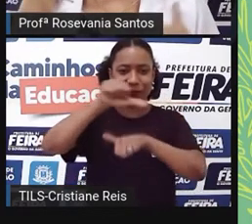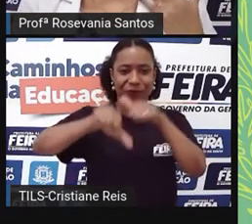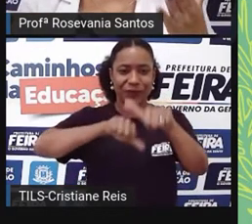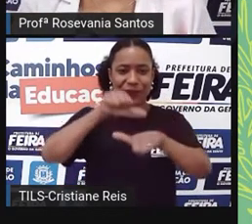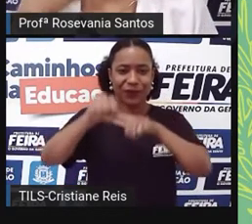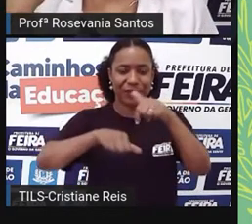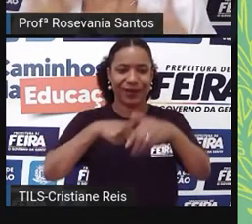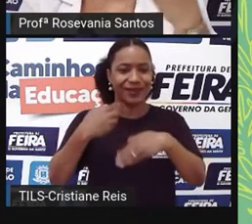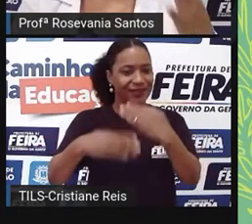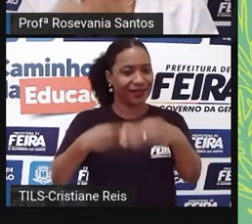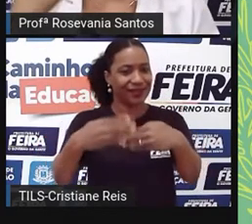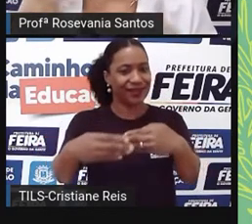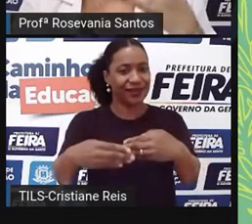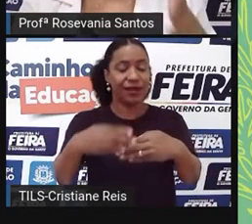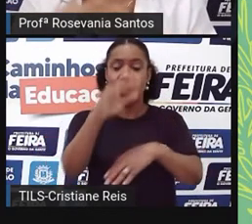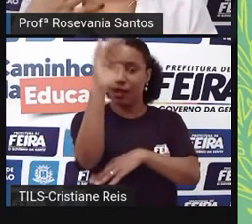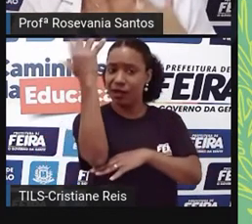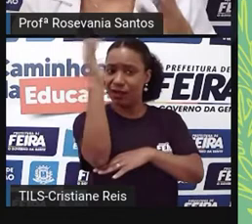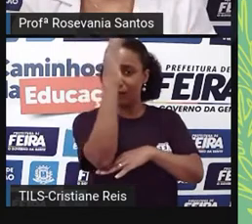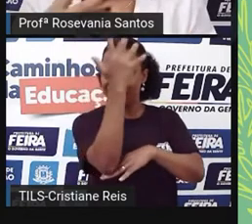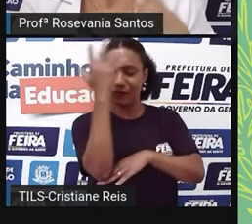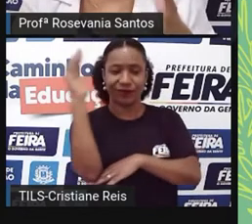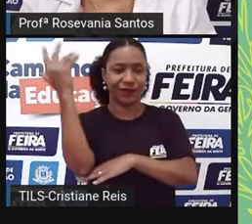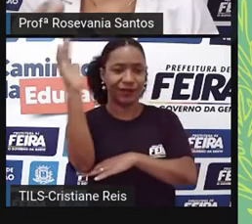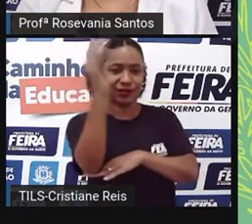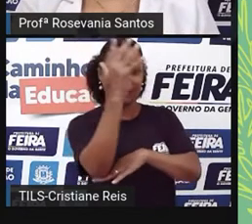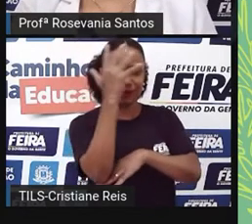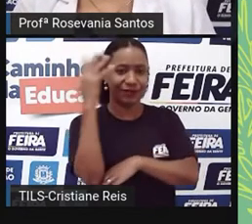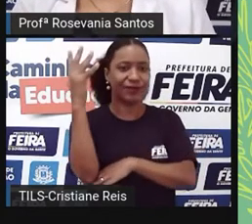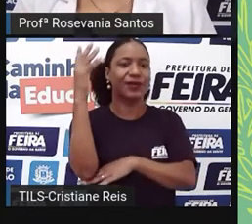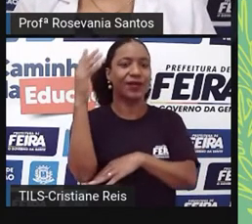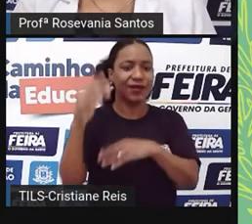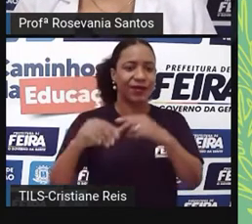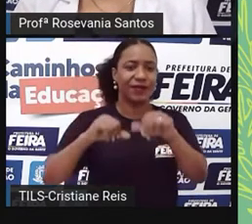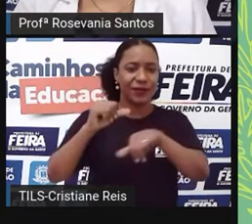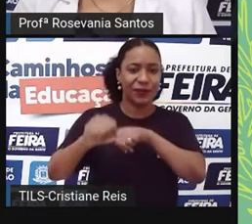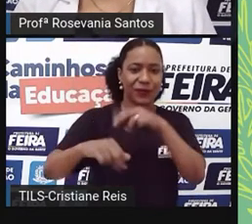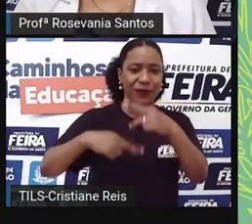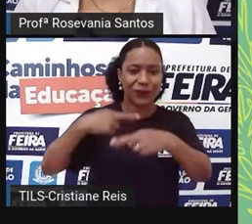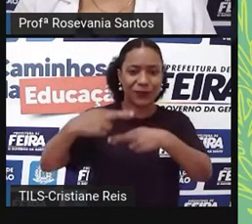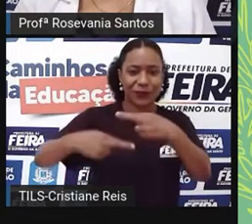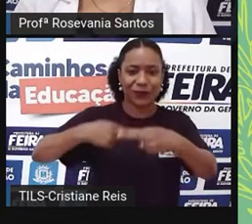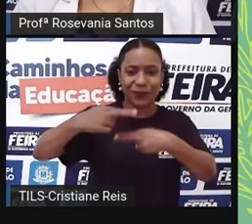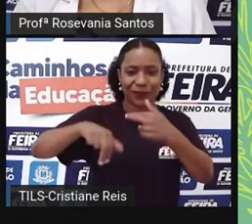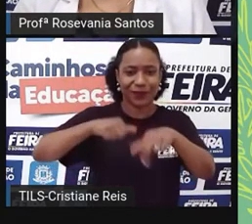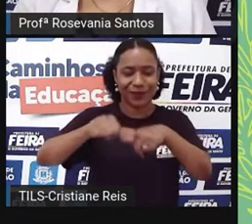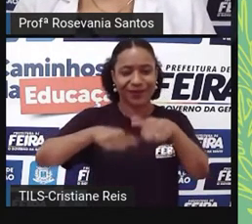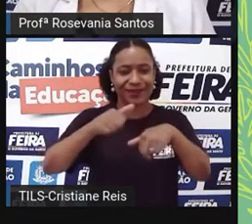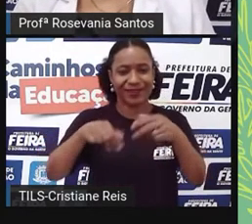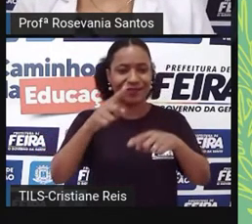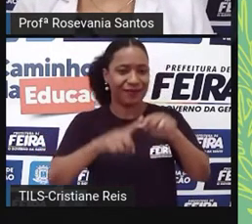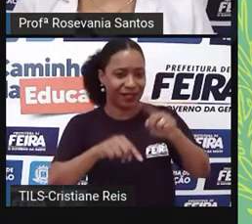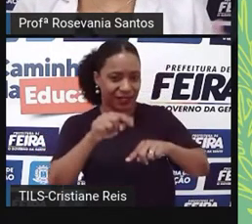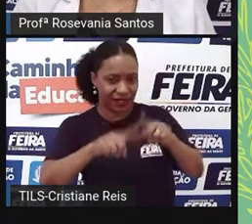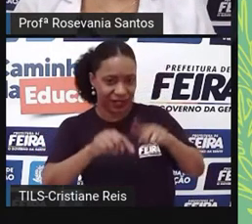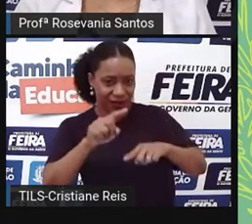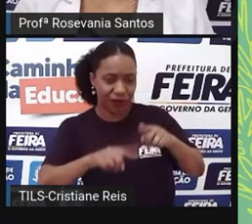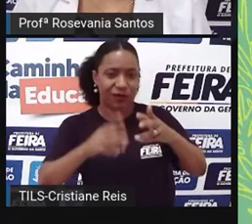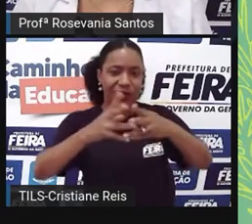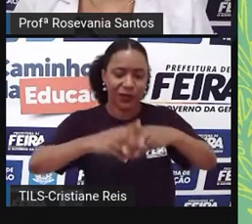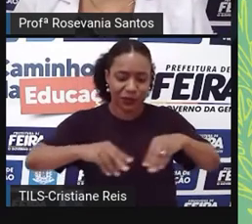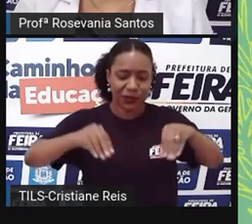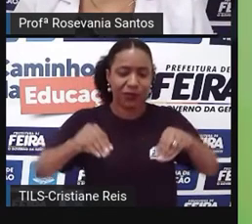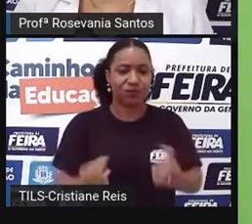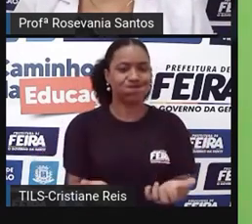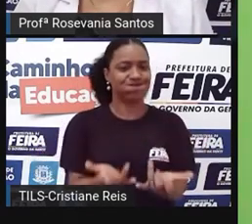a própria floresta, ela lá, né, vai reciclando as suas matérias e vai devolvendo ali para o solo, que vai